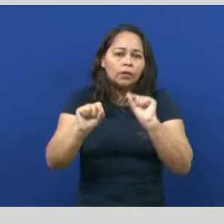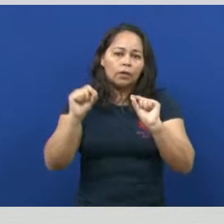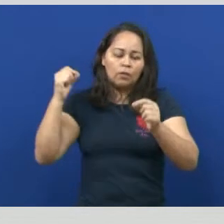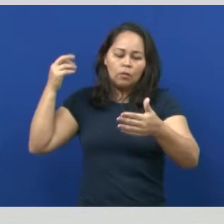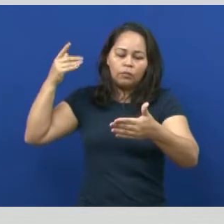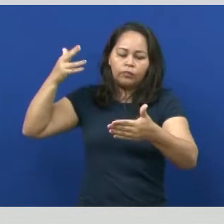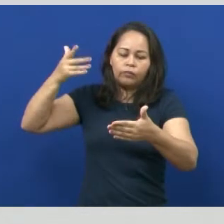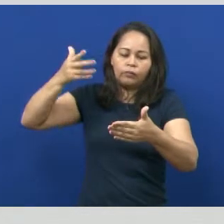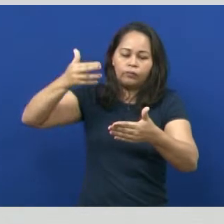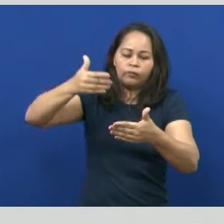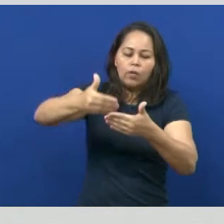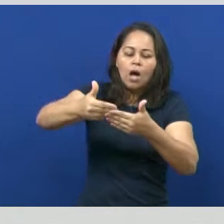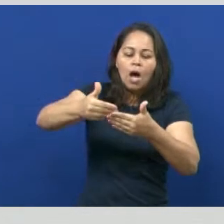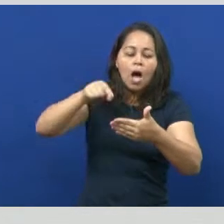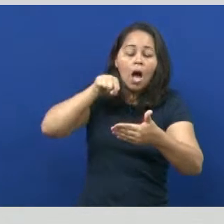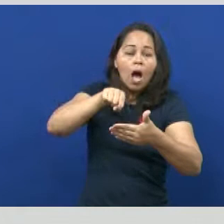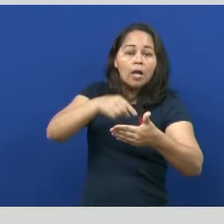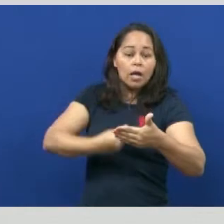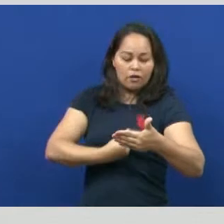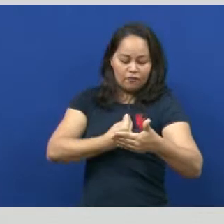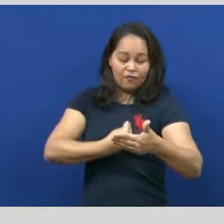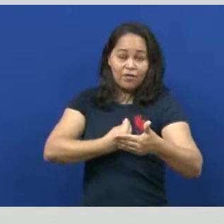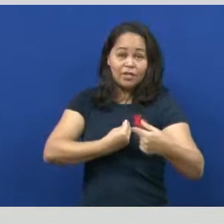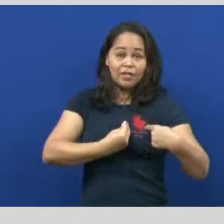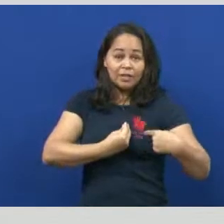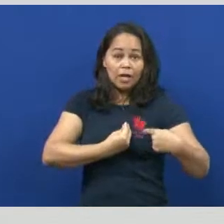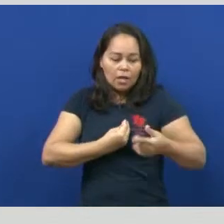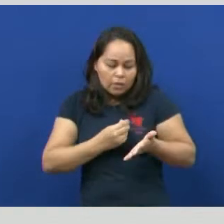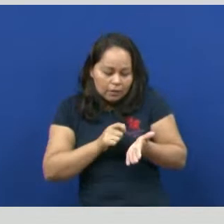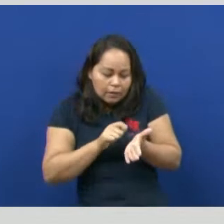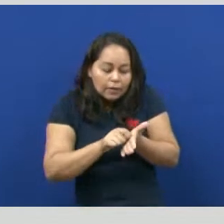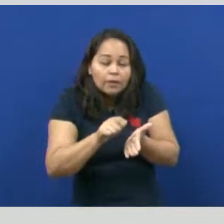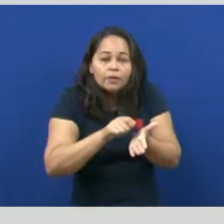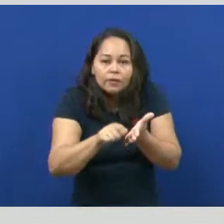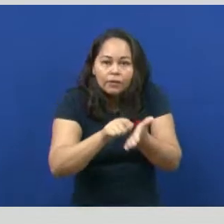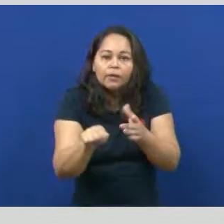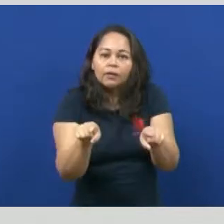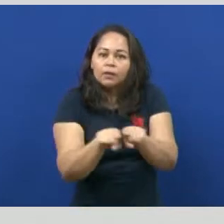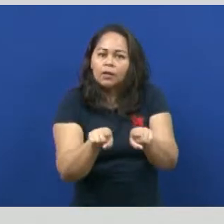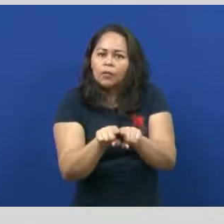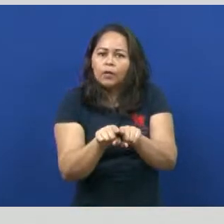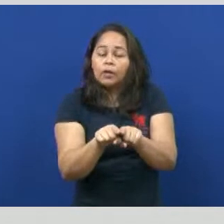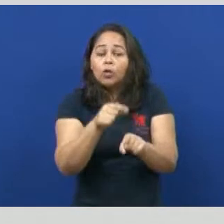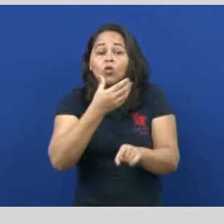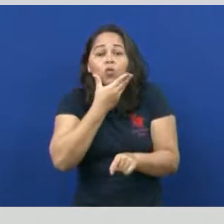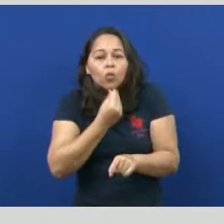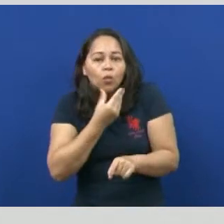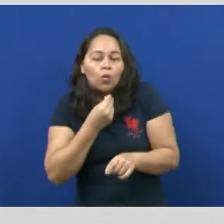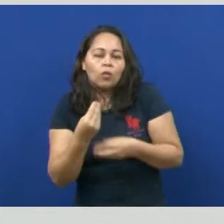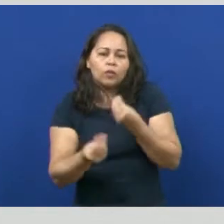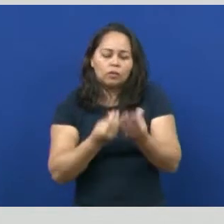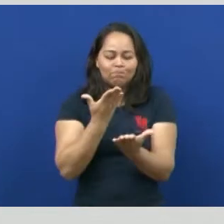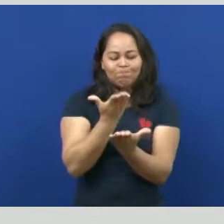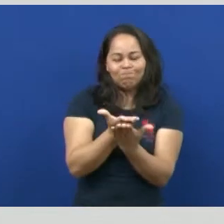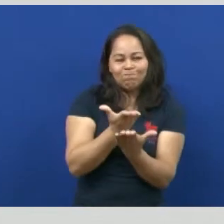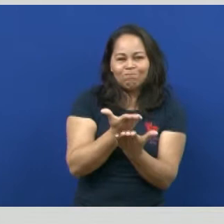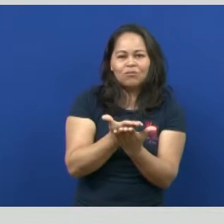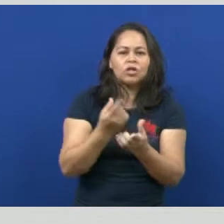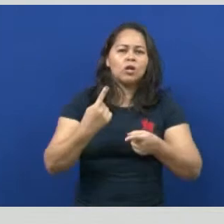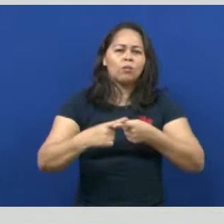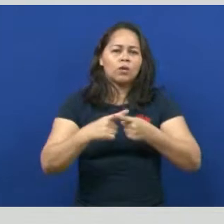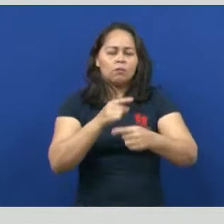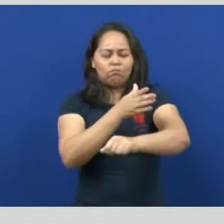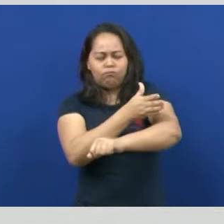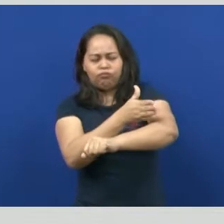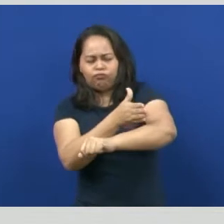da vida humana que antecede, então, a invenção da escrita. E esse período, para ser melhor estudado, porque foi um período muito